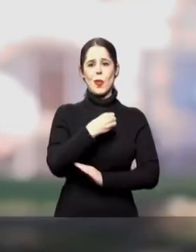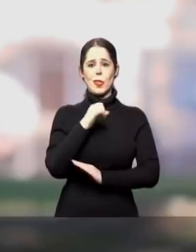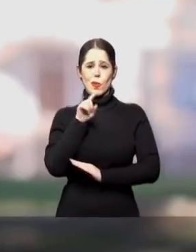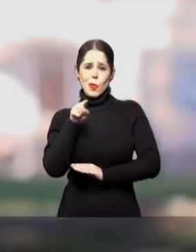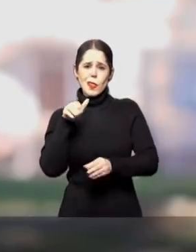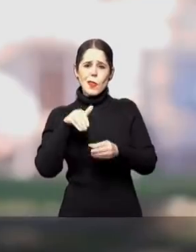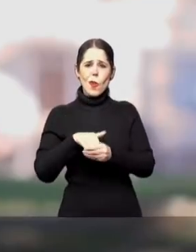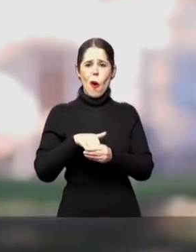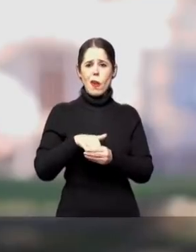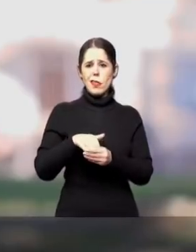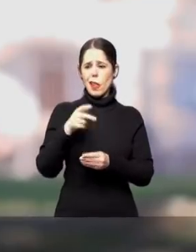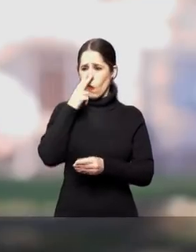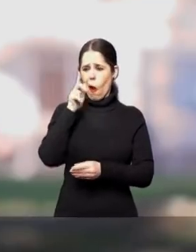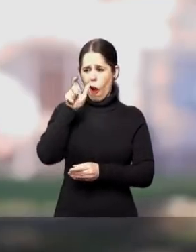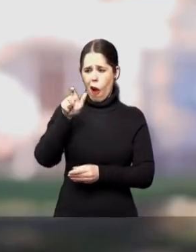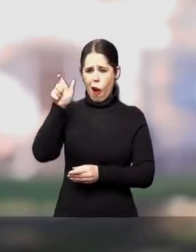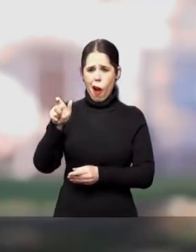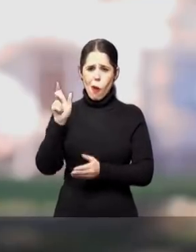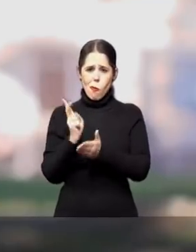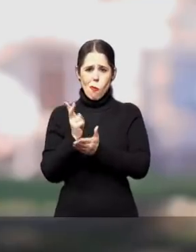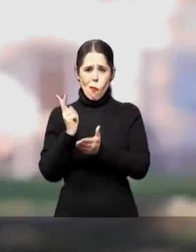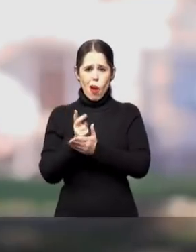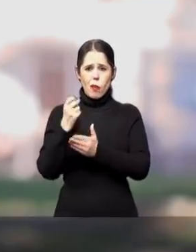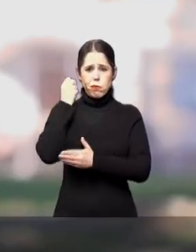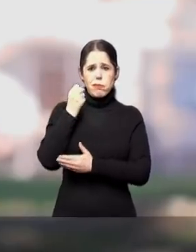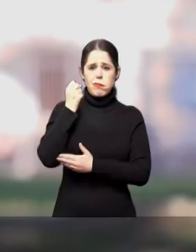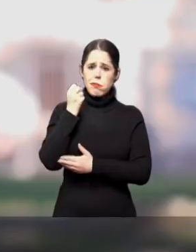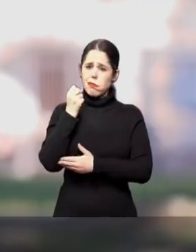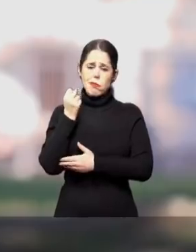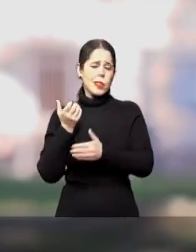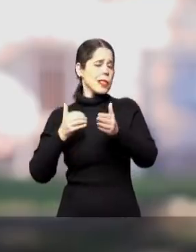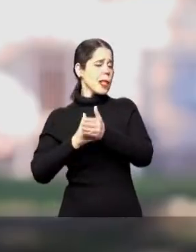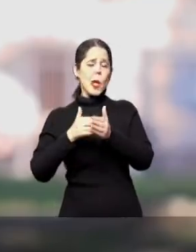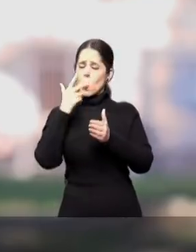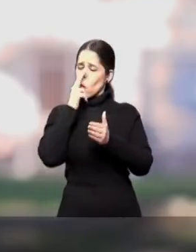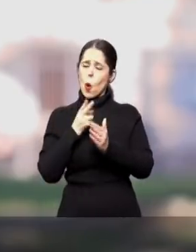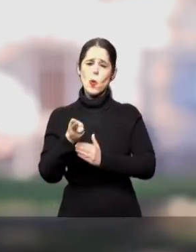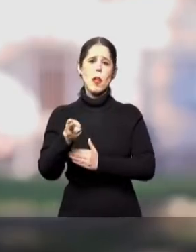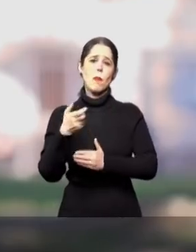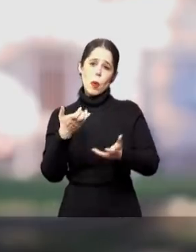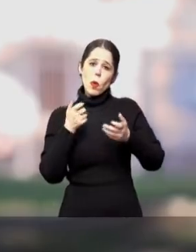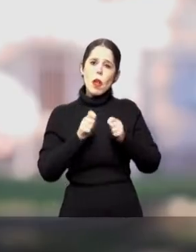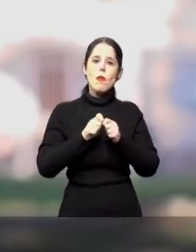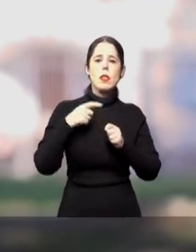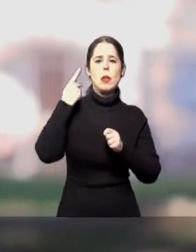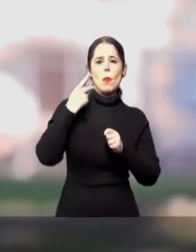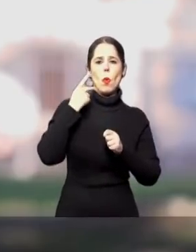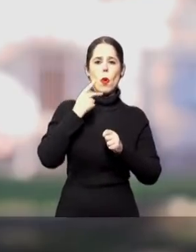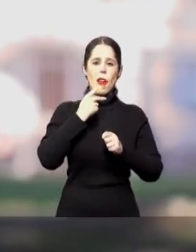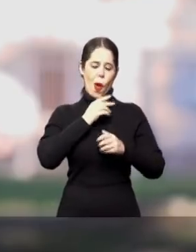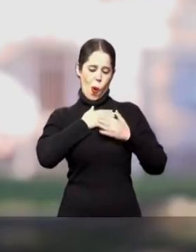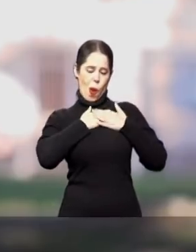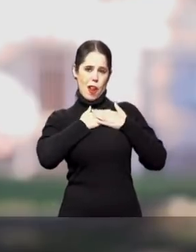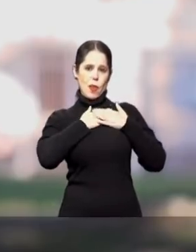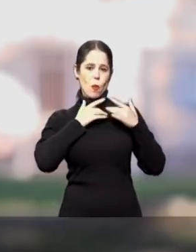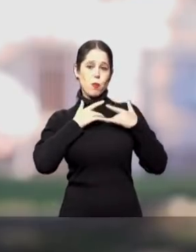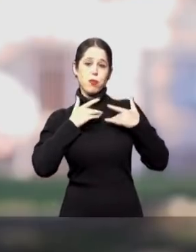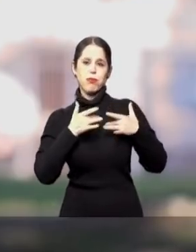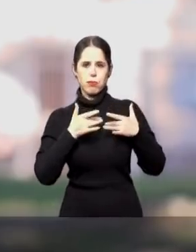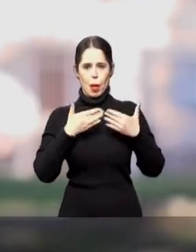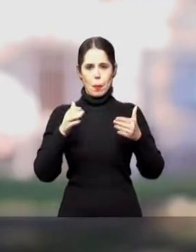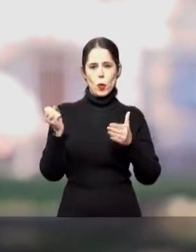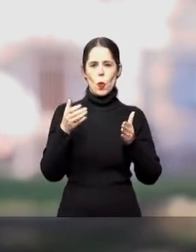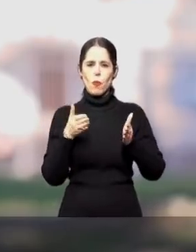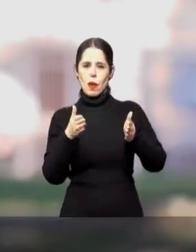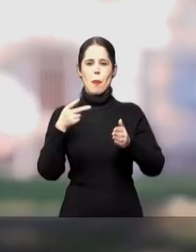Se você votar nos mesmos senadores, o Senado será o mesmo de sempre. Eu quero fazer política com o coração, abrir